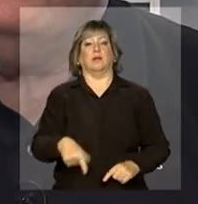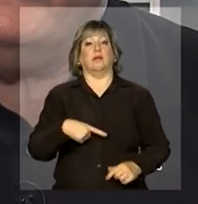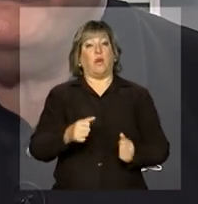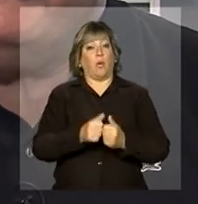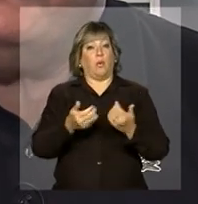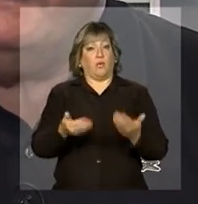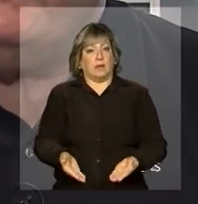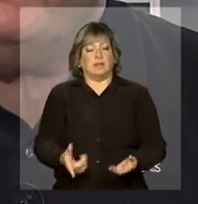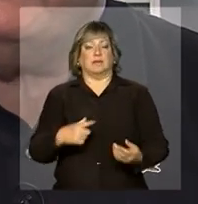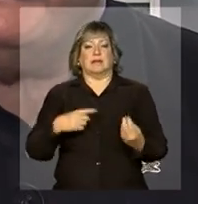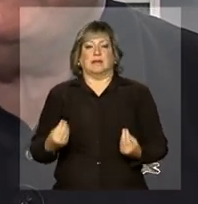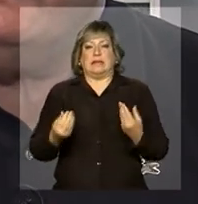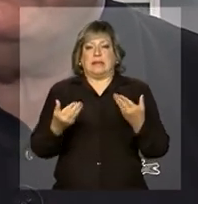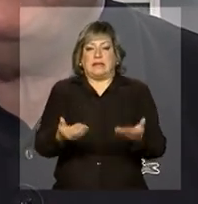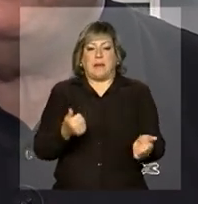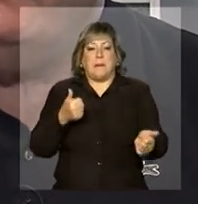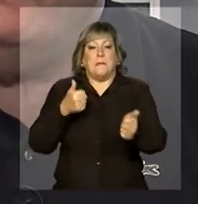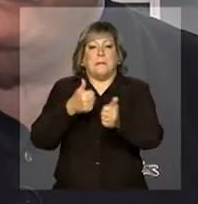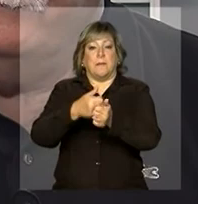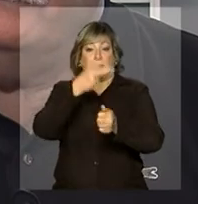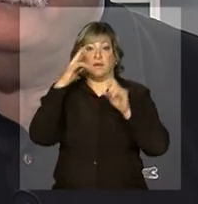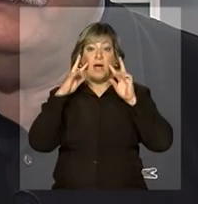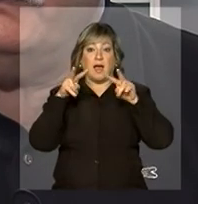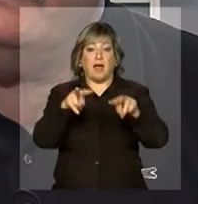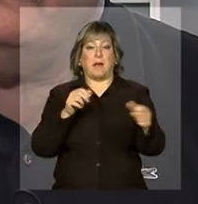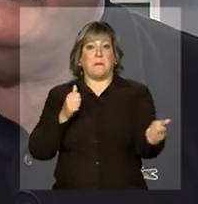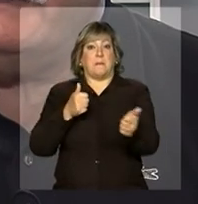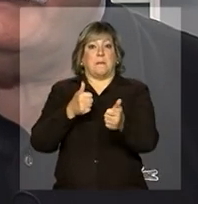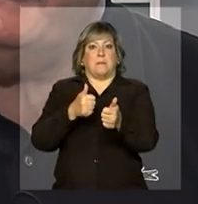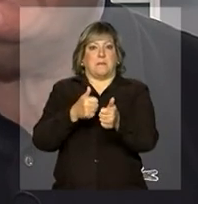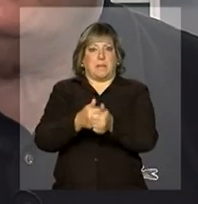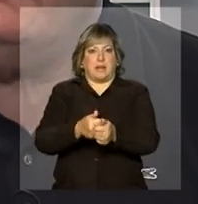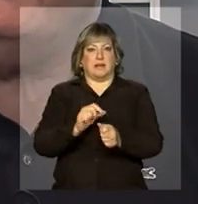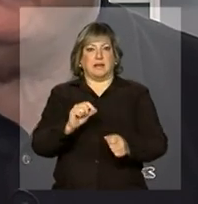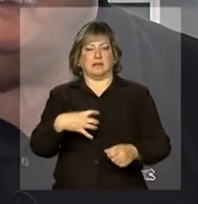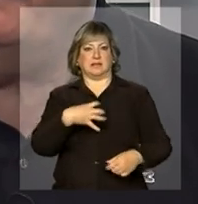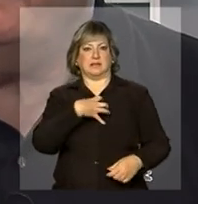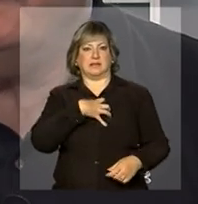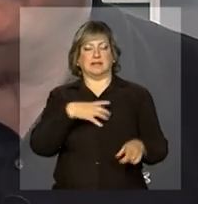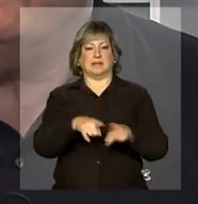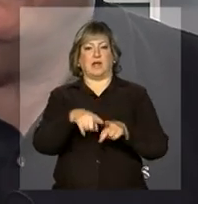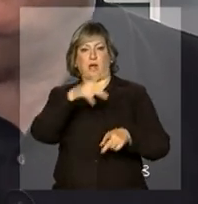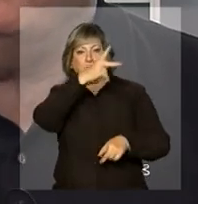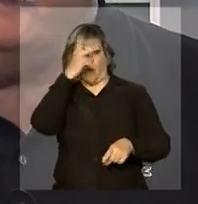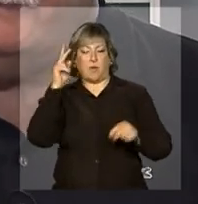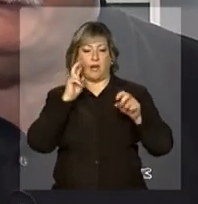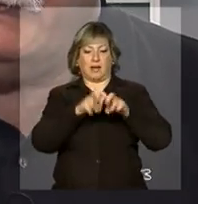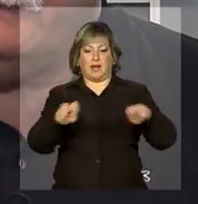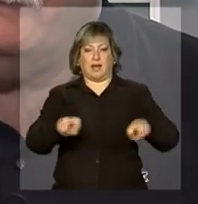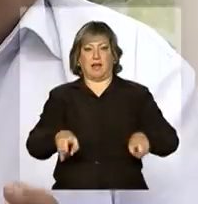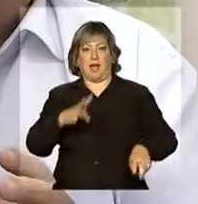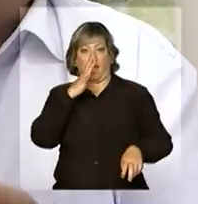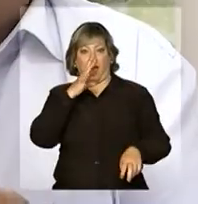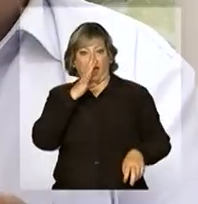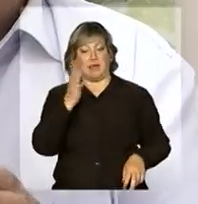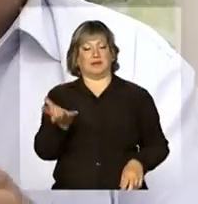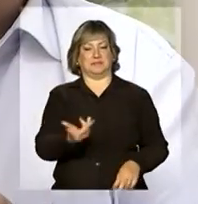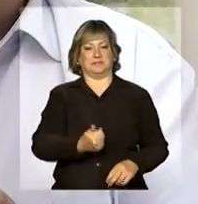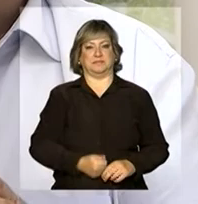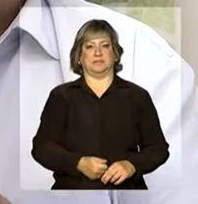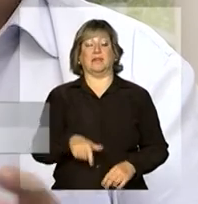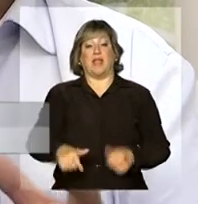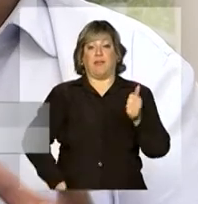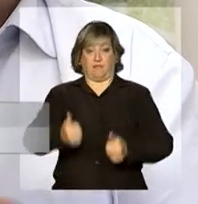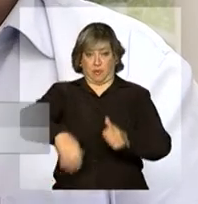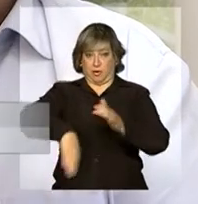isso, traz uma aproximação muito maior, do ponto de vista até psicológico do público, com o espetáculo. Futebol é